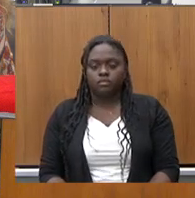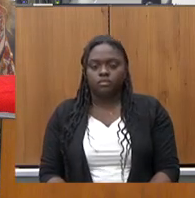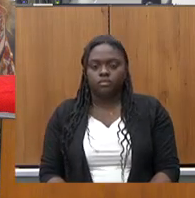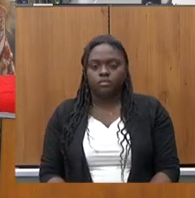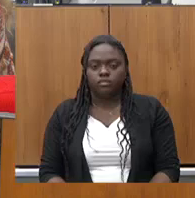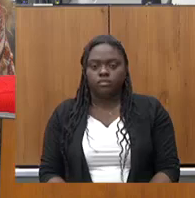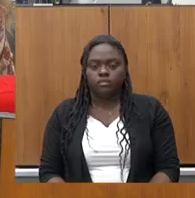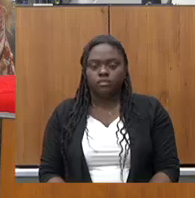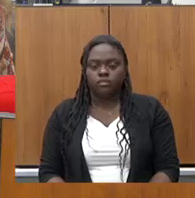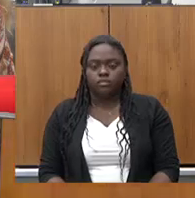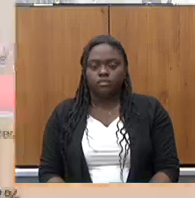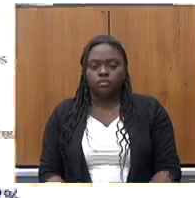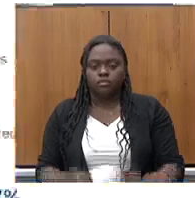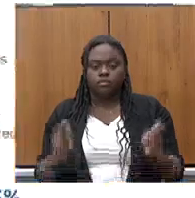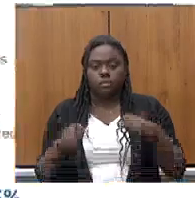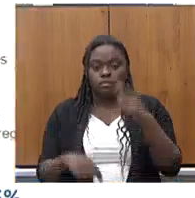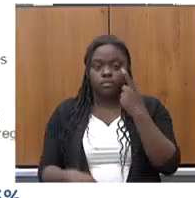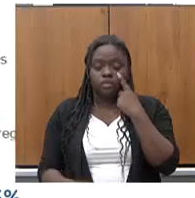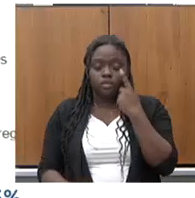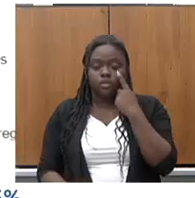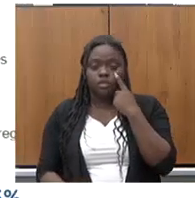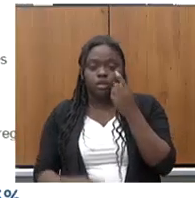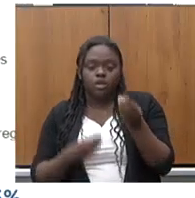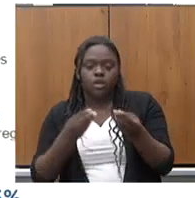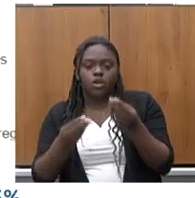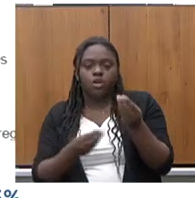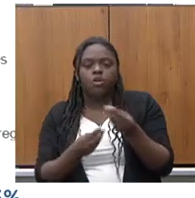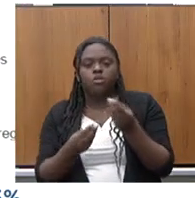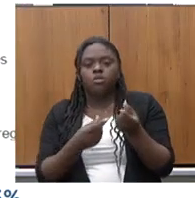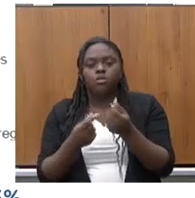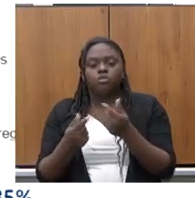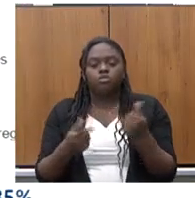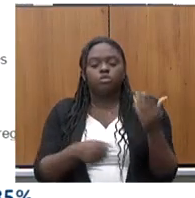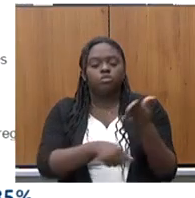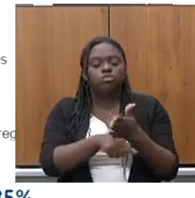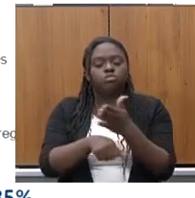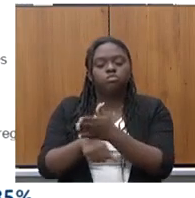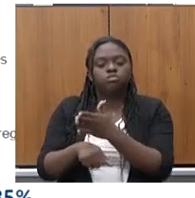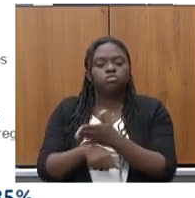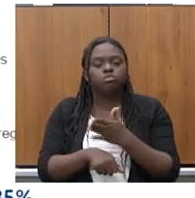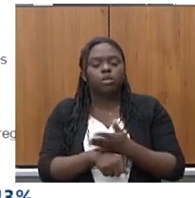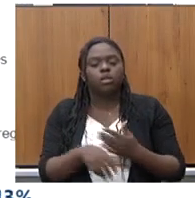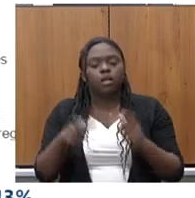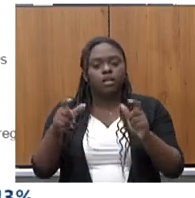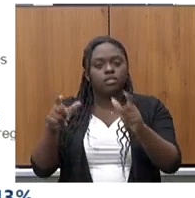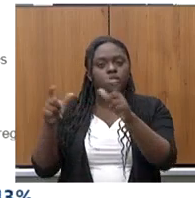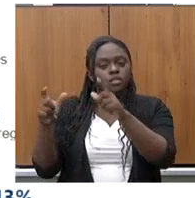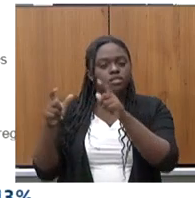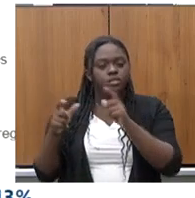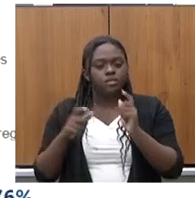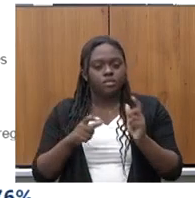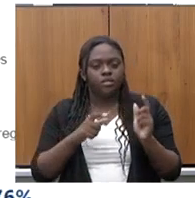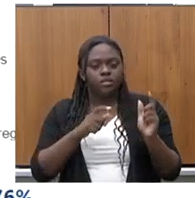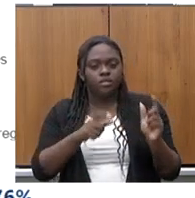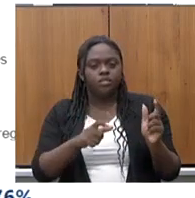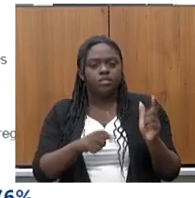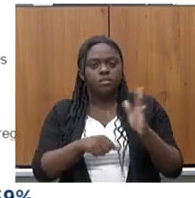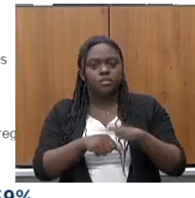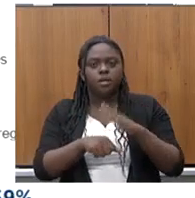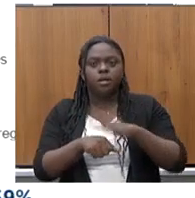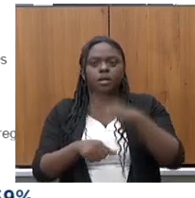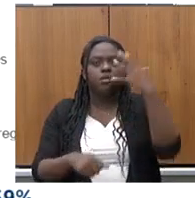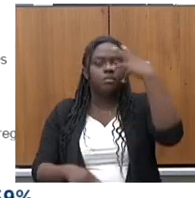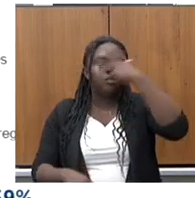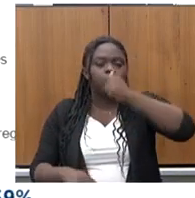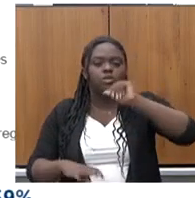Aí a gente pode ver à medida que os investimentos chegaram às regiões e o mais bonito é que